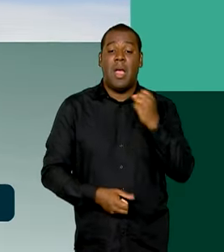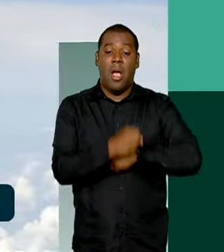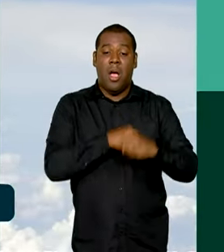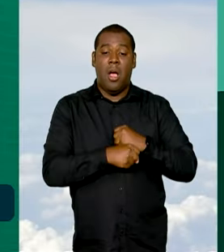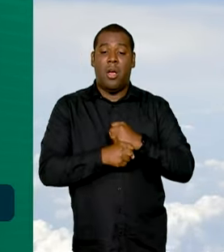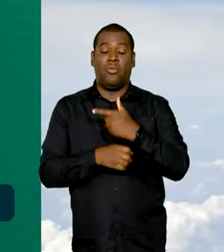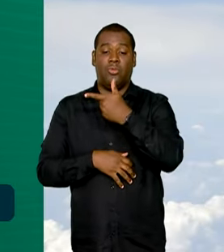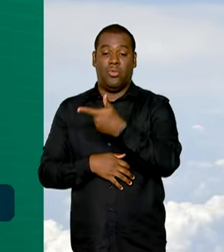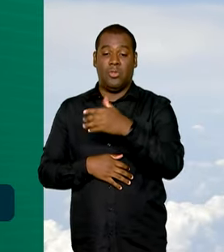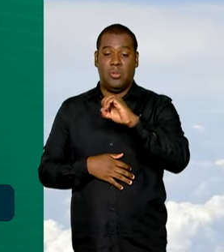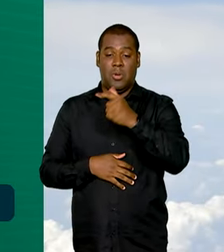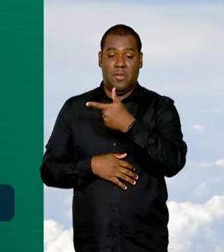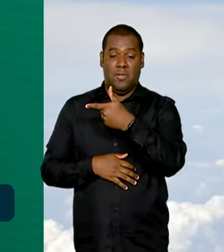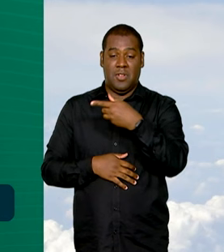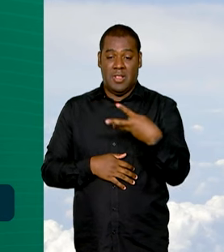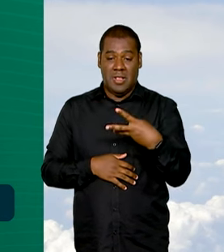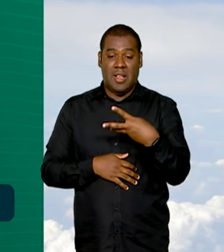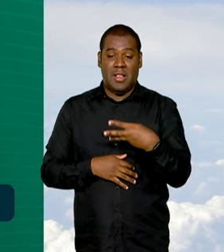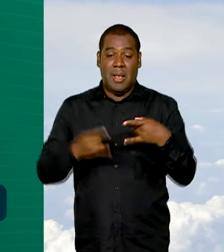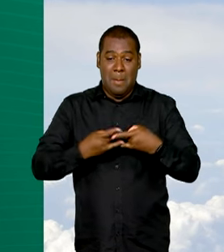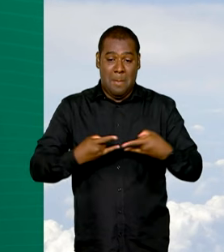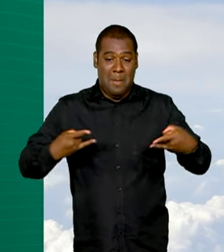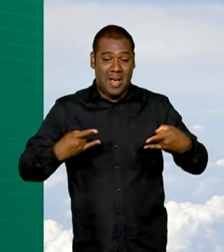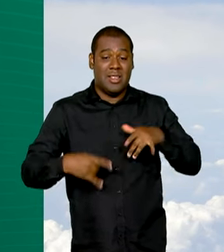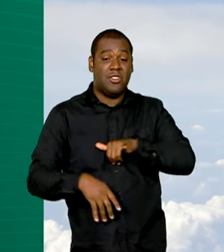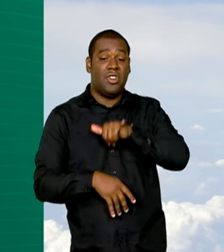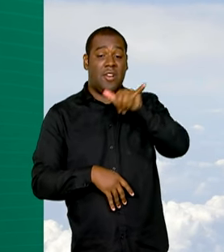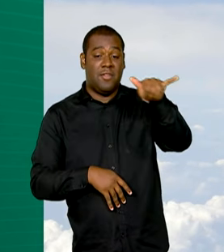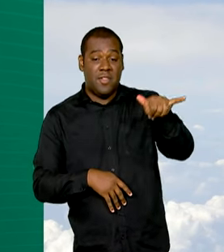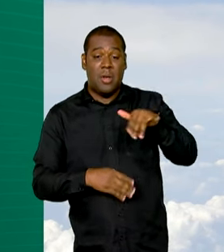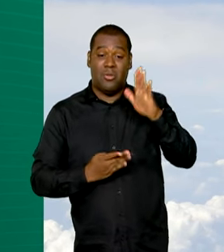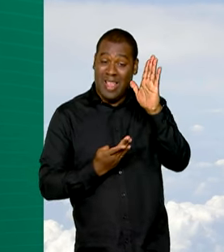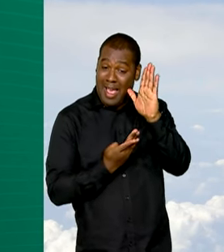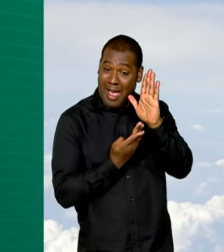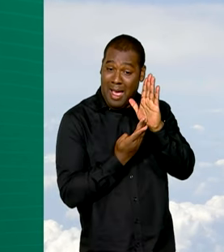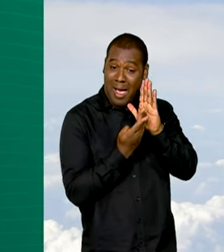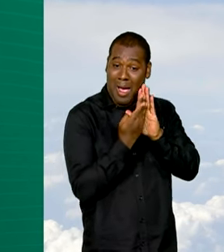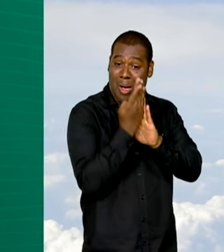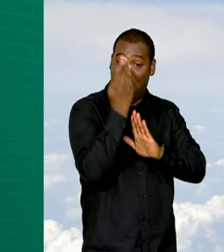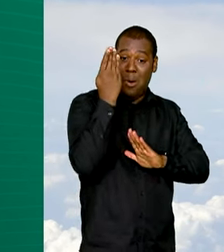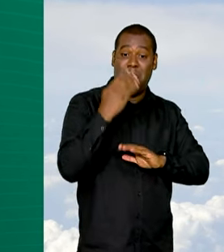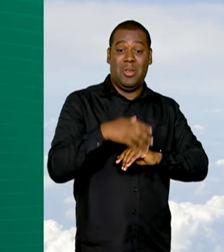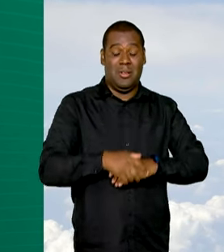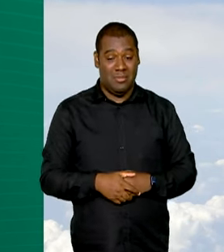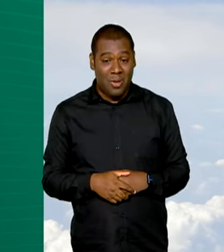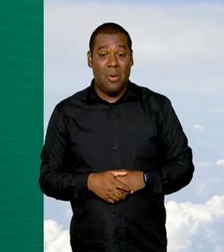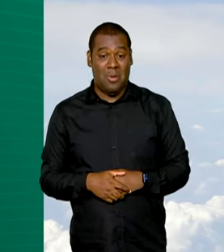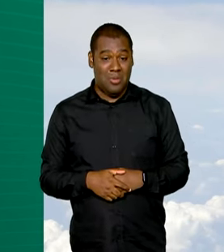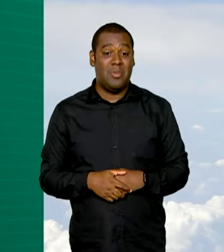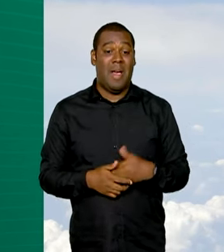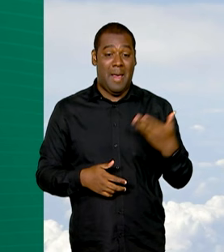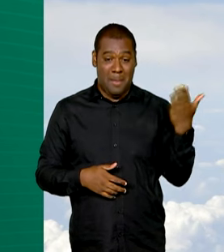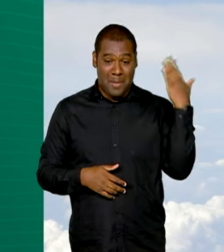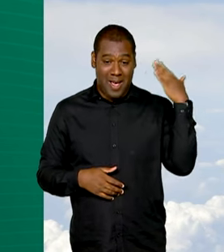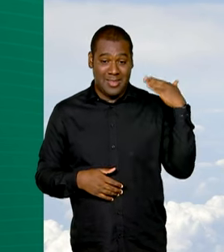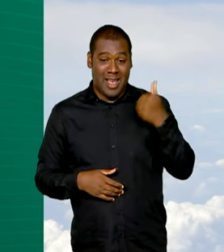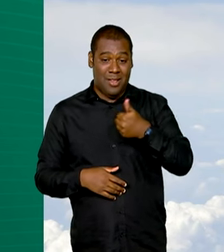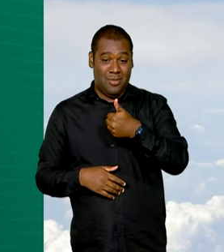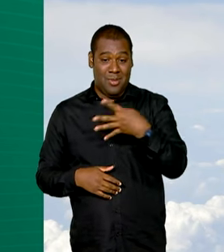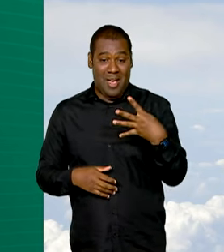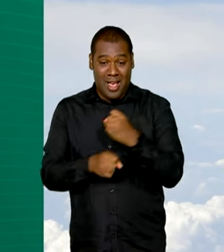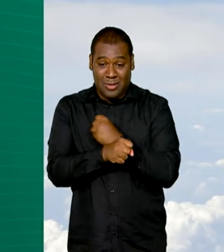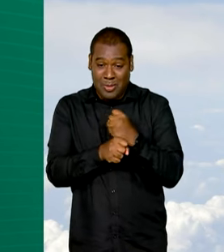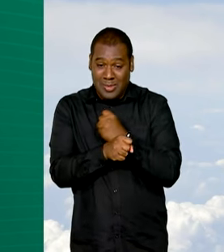2023, as passagens aéreas atingiram os preços mais elevados em 14 anos. E o valor